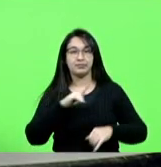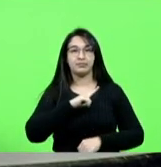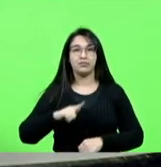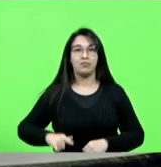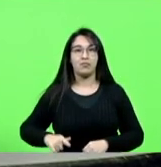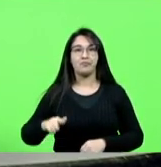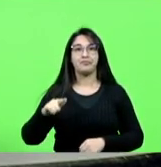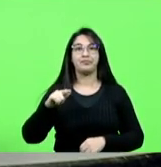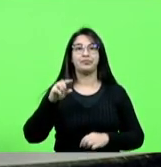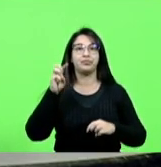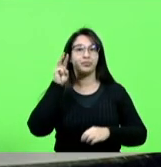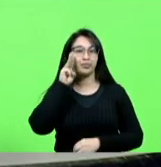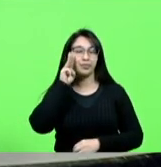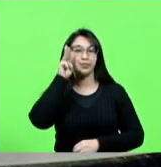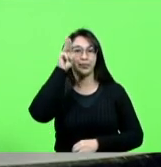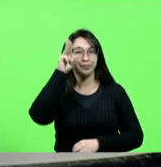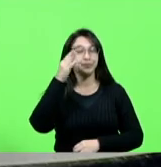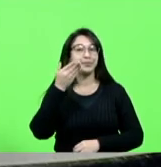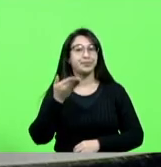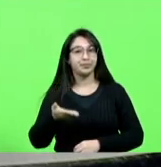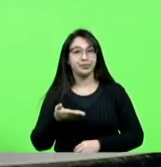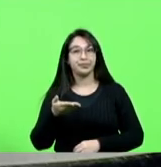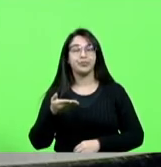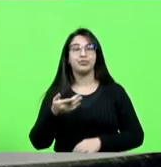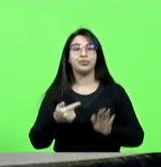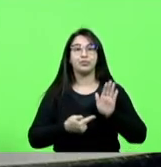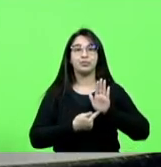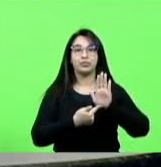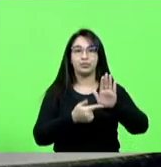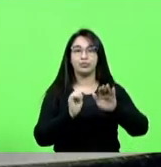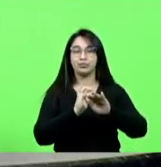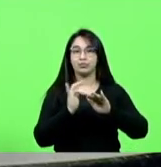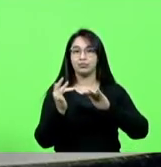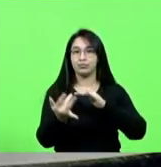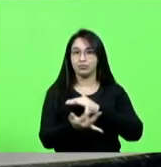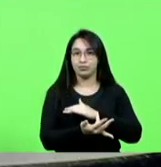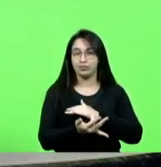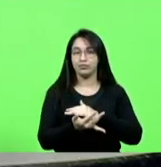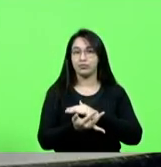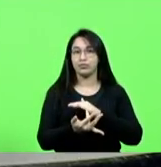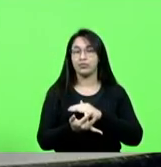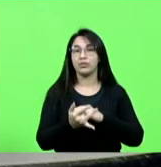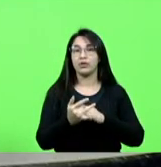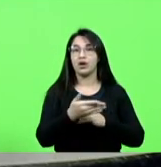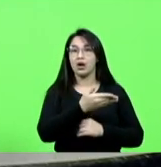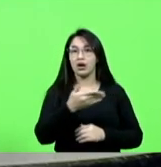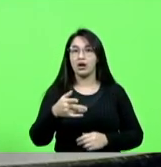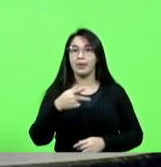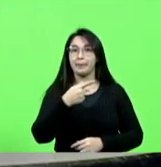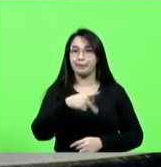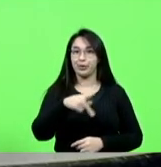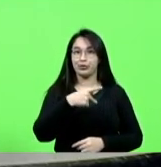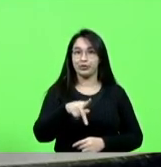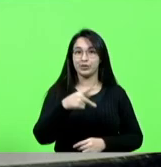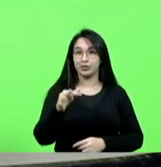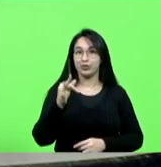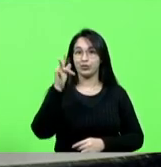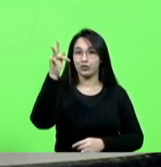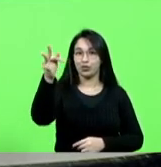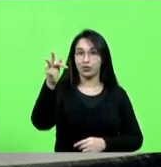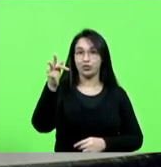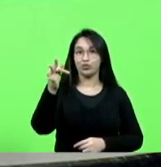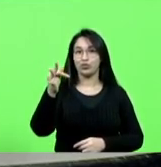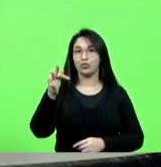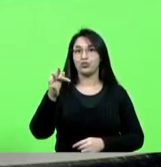asseverou nas suas redes sociais de que nenhum professor em breve não receberá